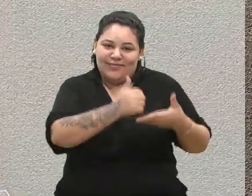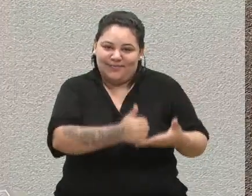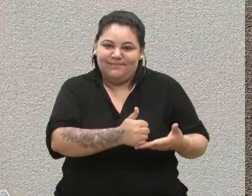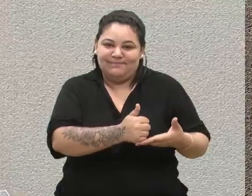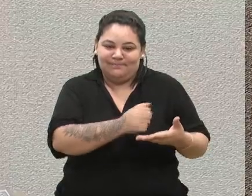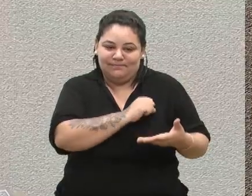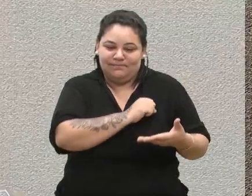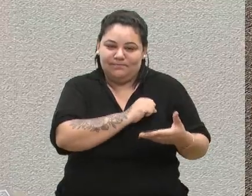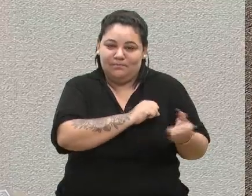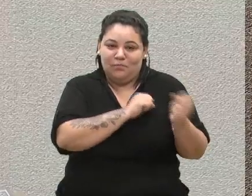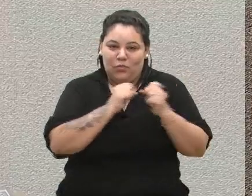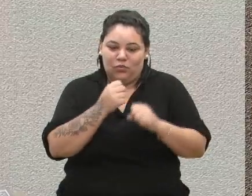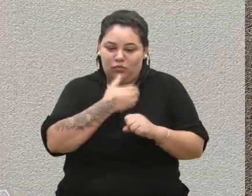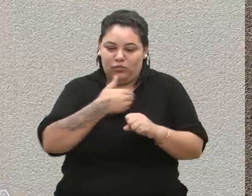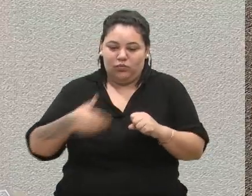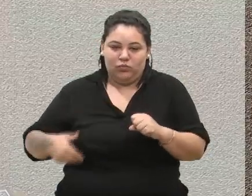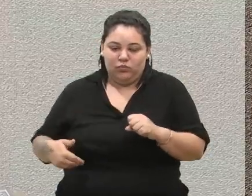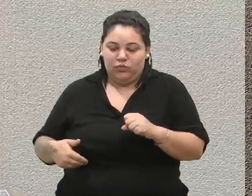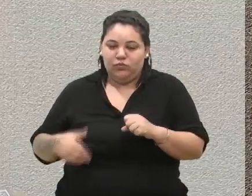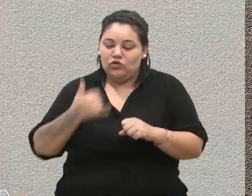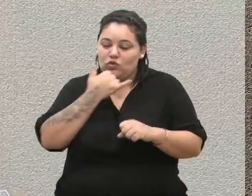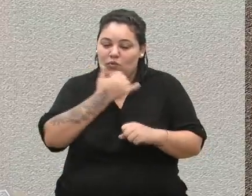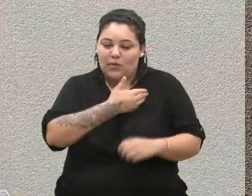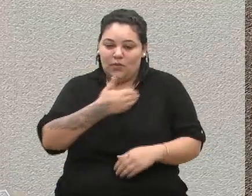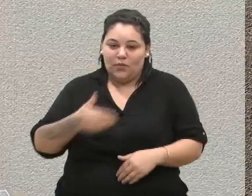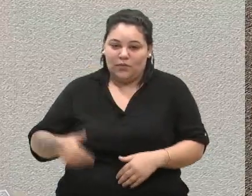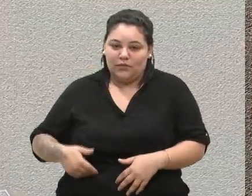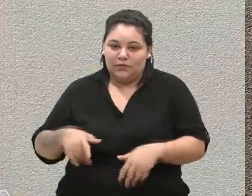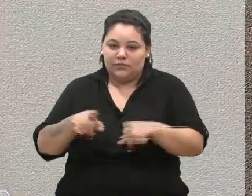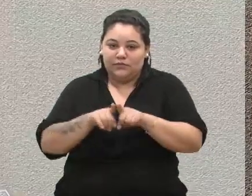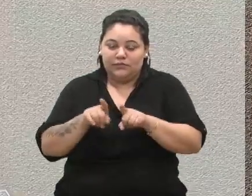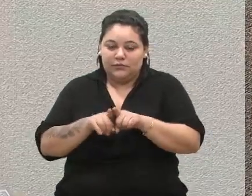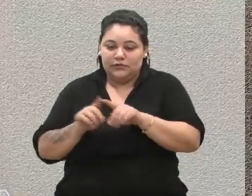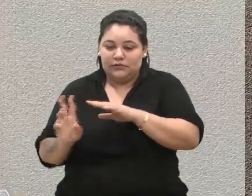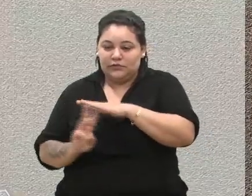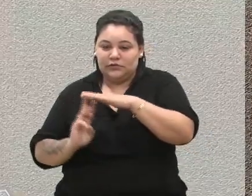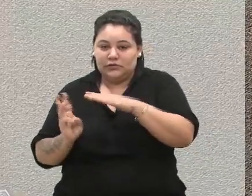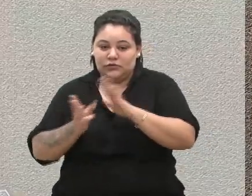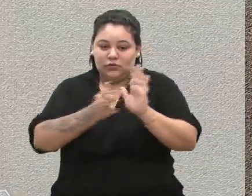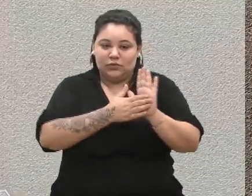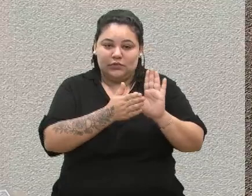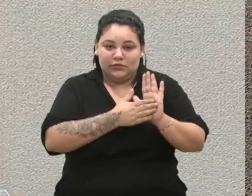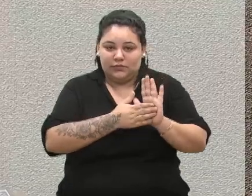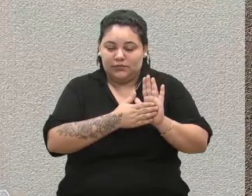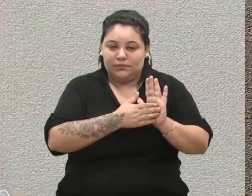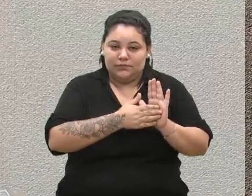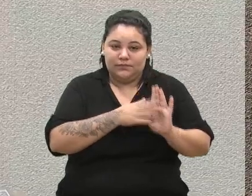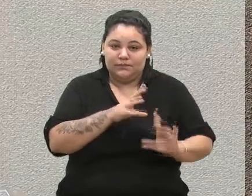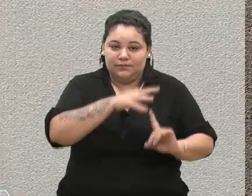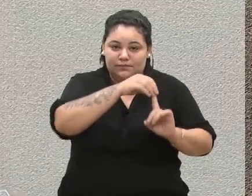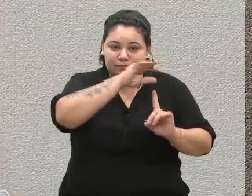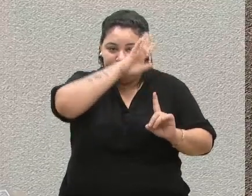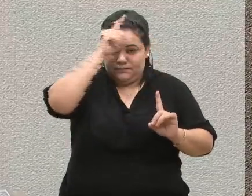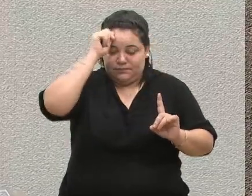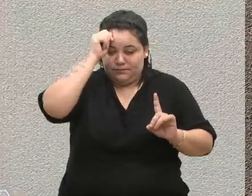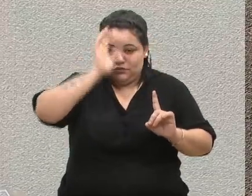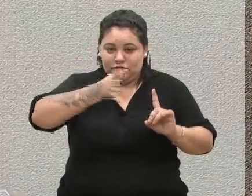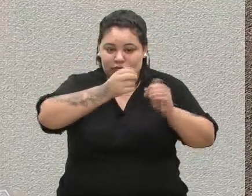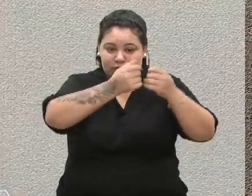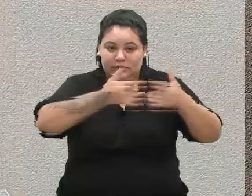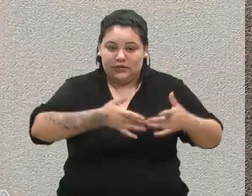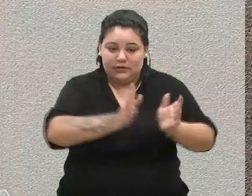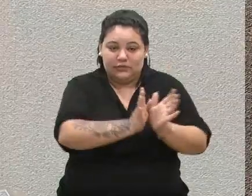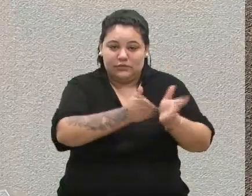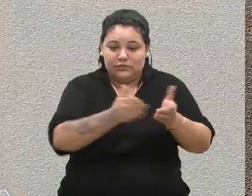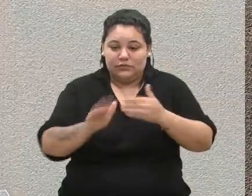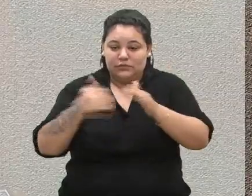no que se refere à implantação e à fiscalização do Plano Diretor Municipal. Ante o exposto, essa Comissão de